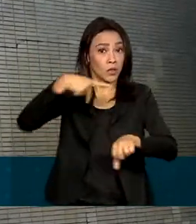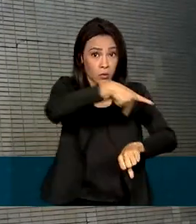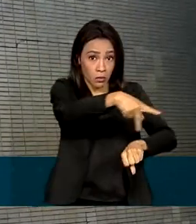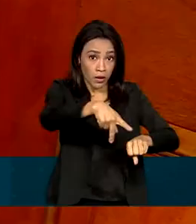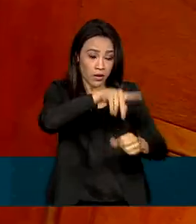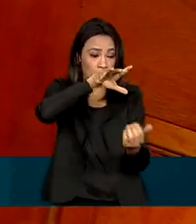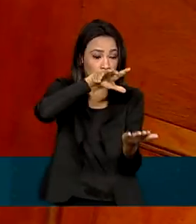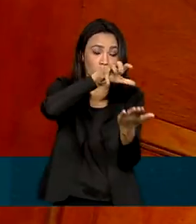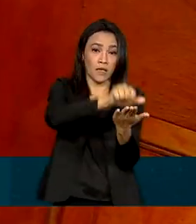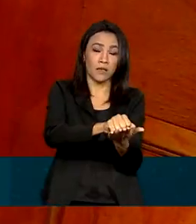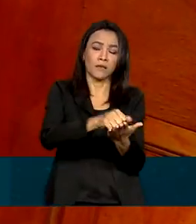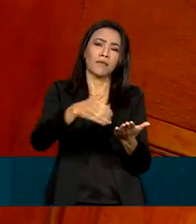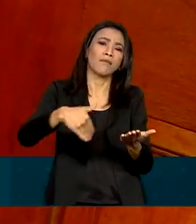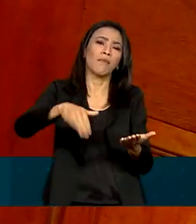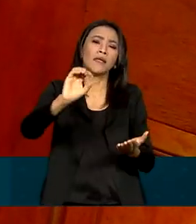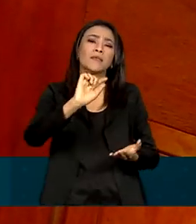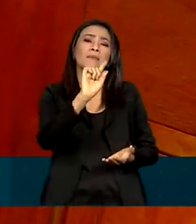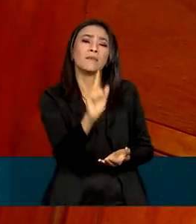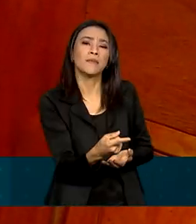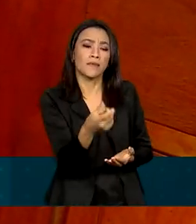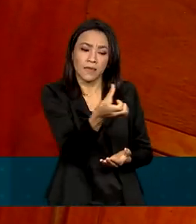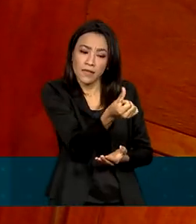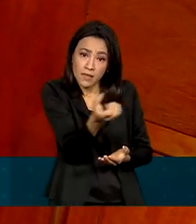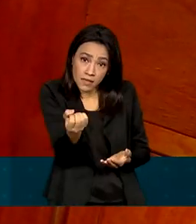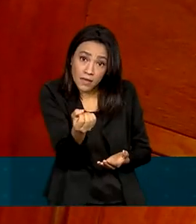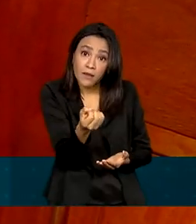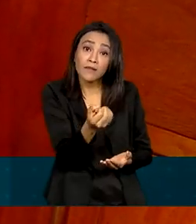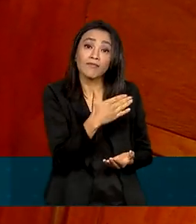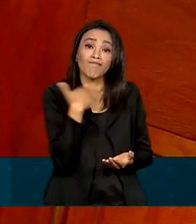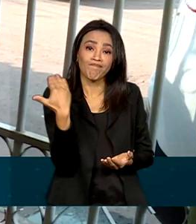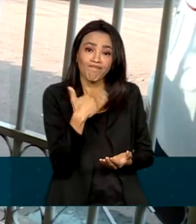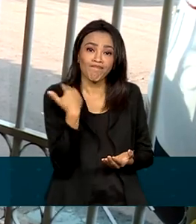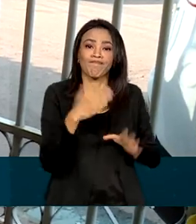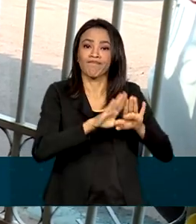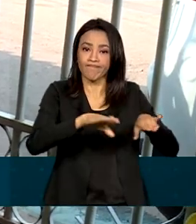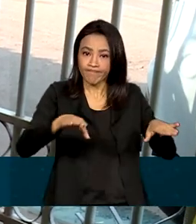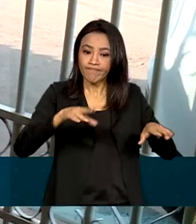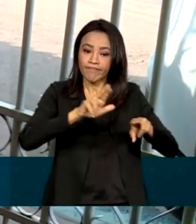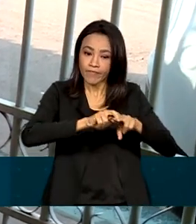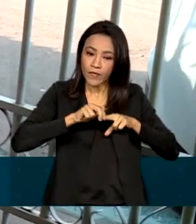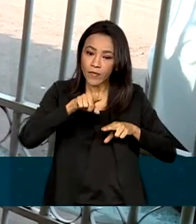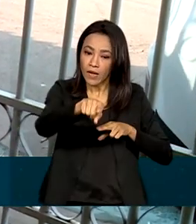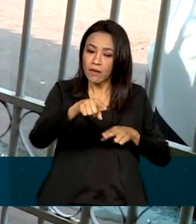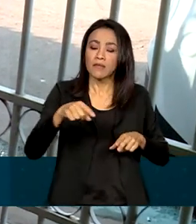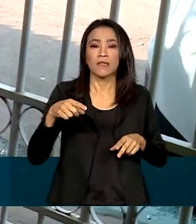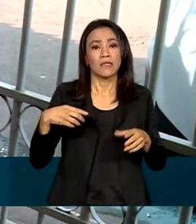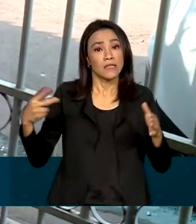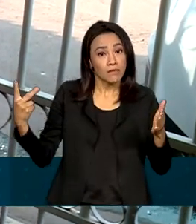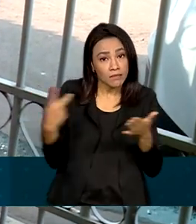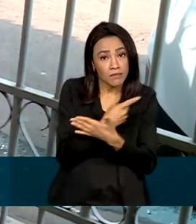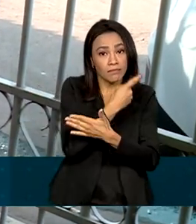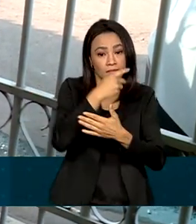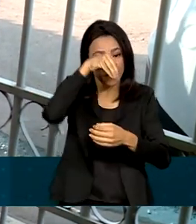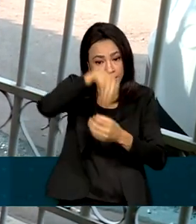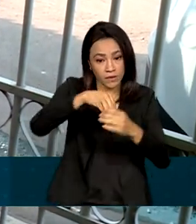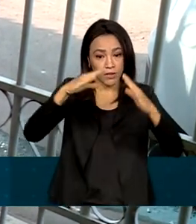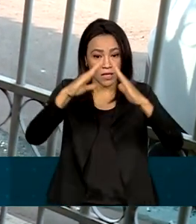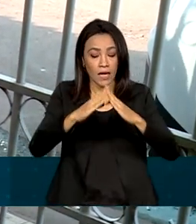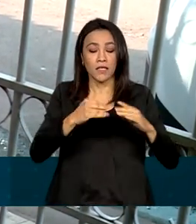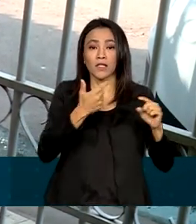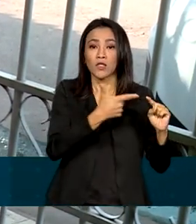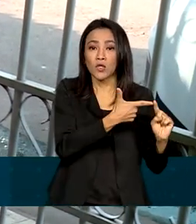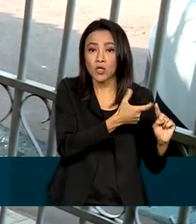registrou mais de 1.600 óbitos de crianças por acidentes domésticos nos anos 2020